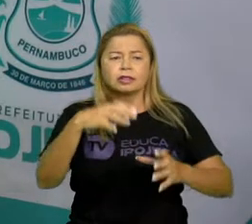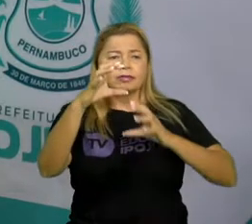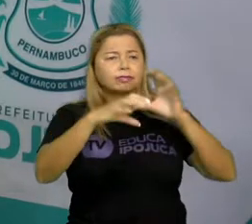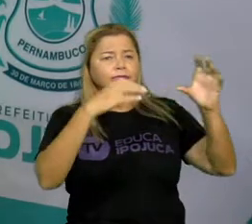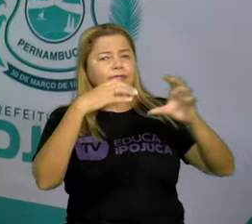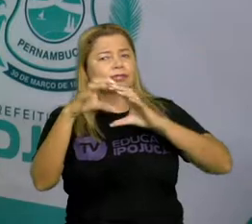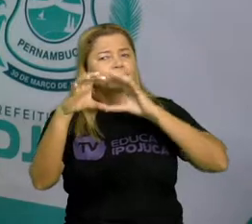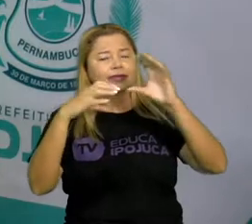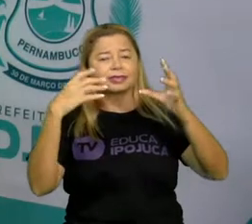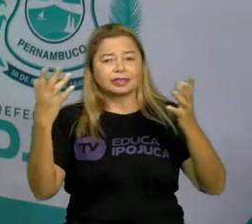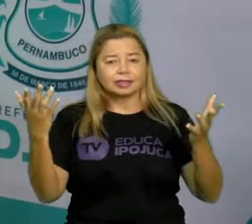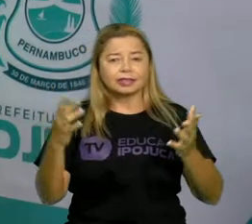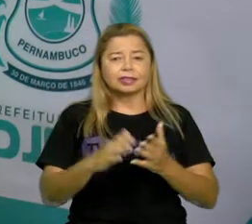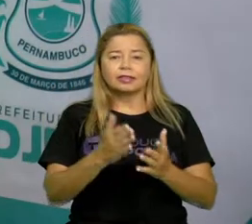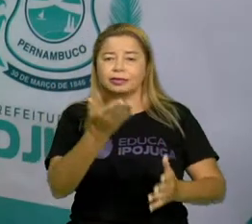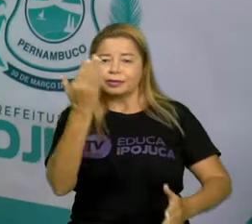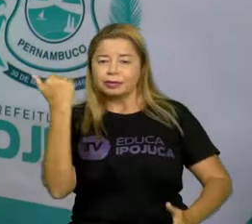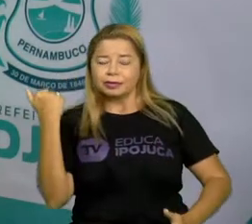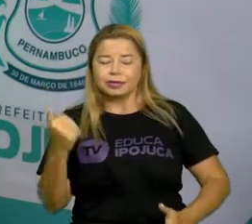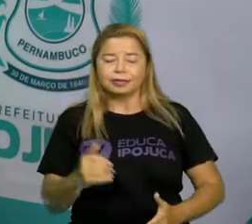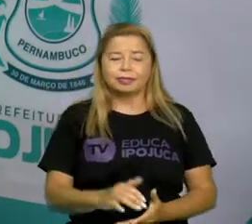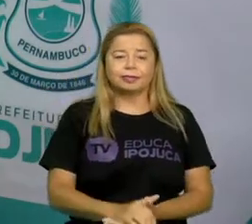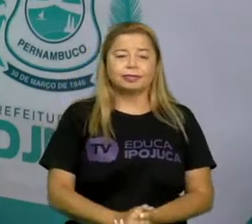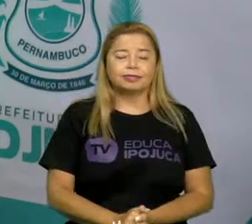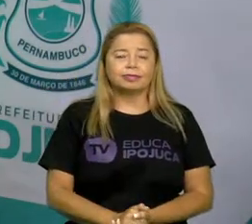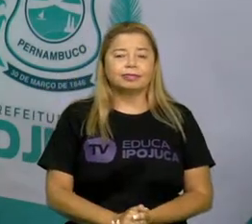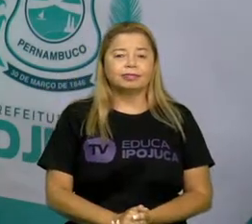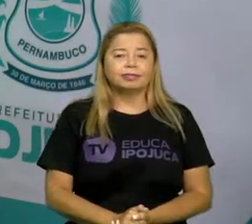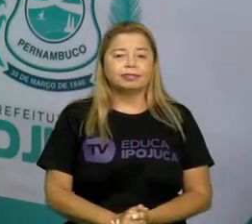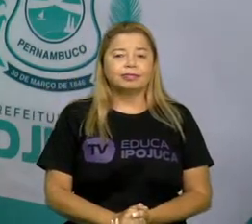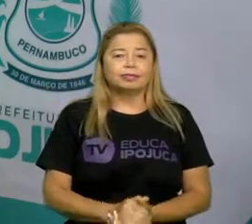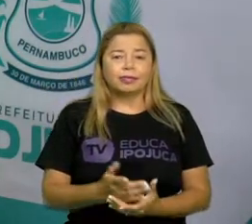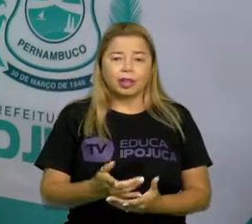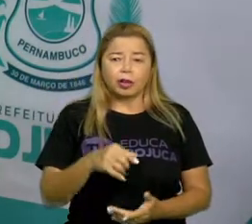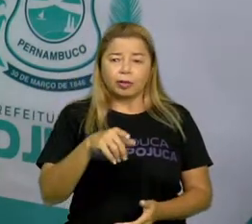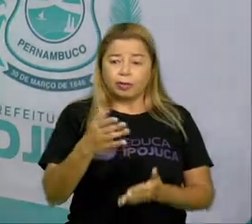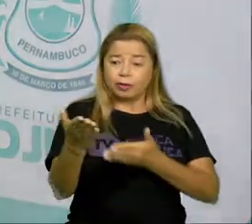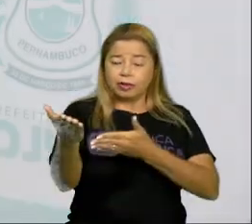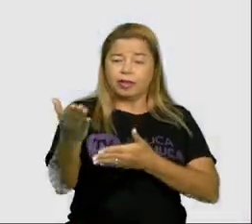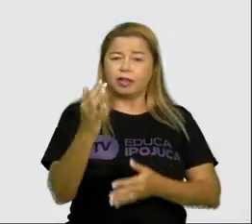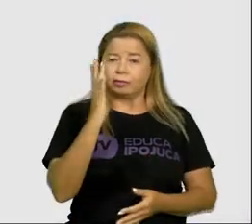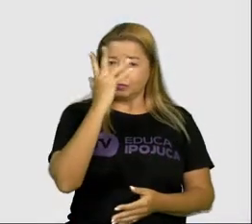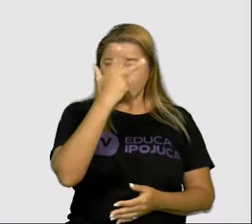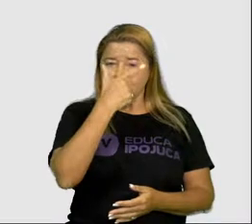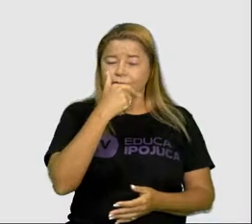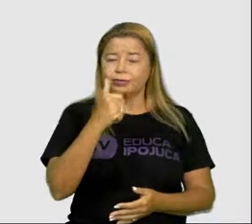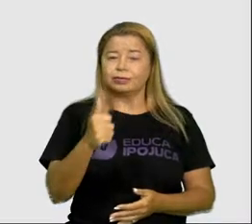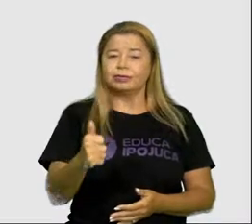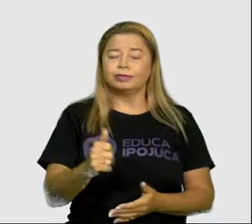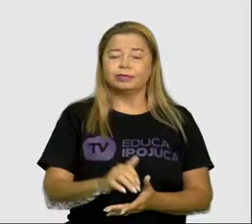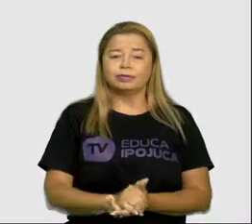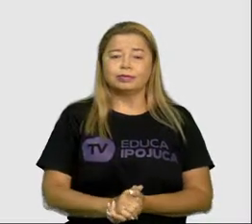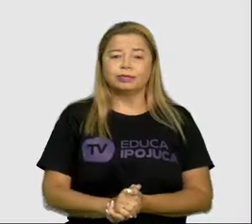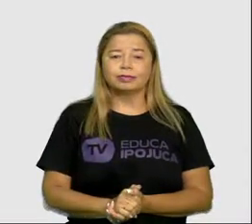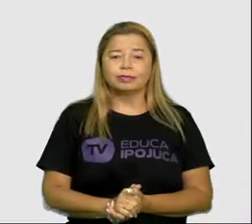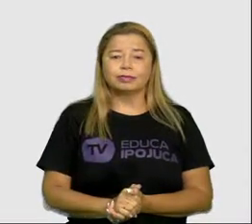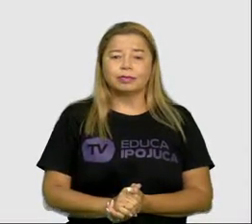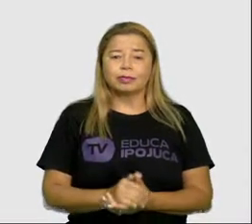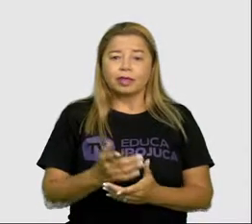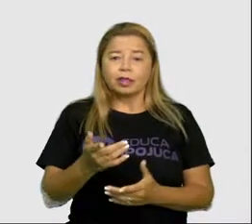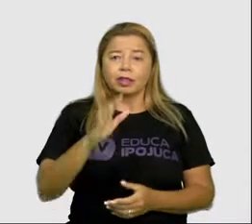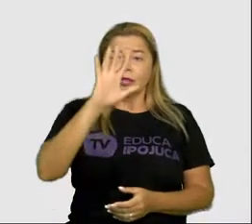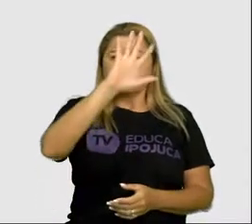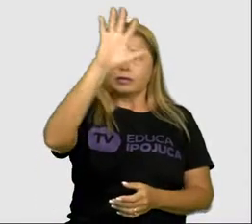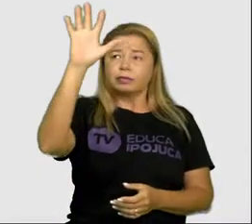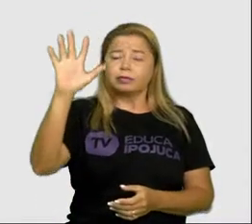fazer uma declamação? Vamos lá! Hum, que imagem linda! É uma imagem de uma